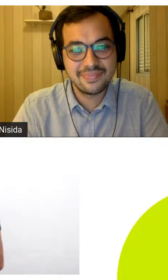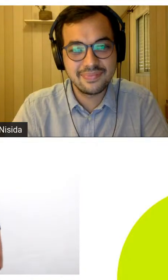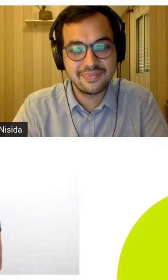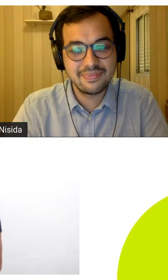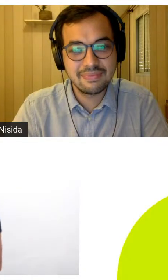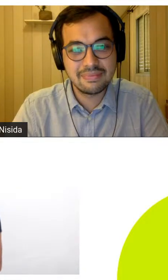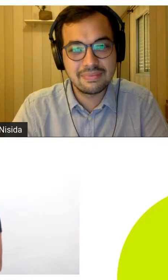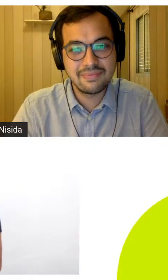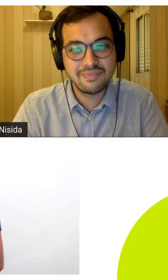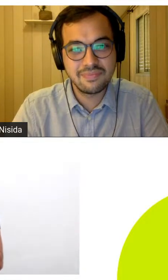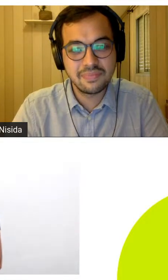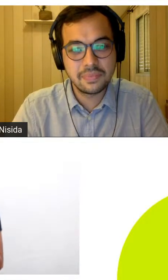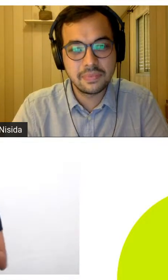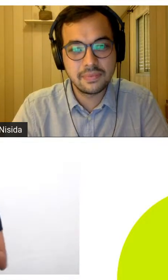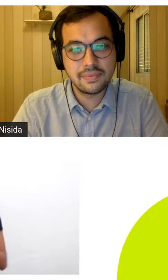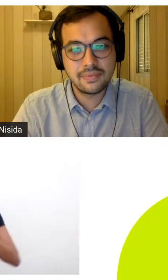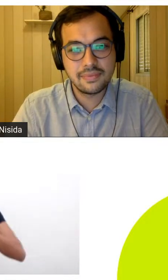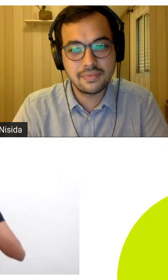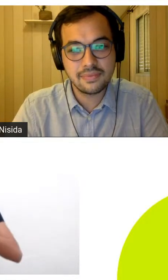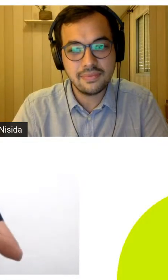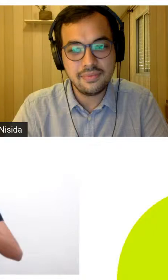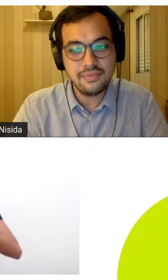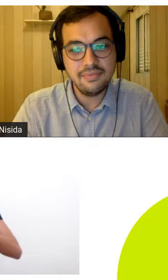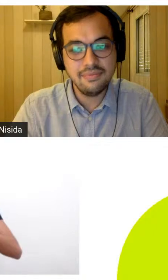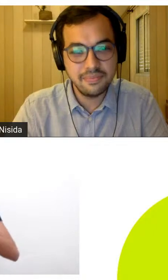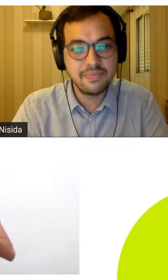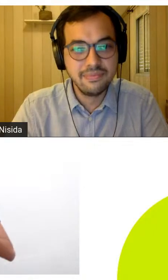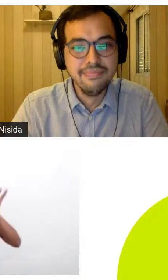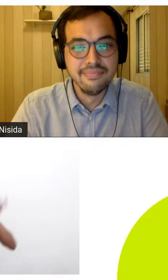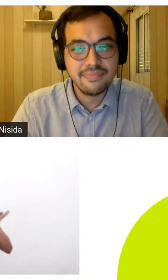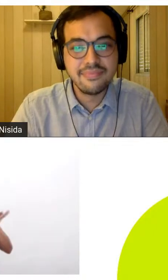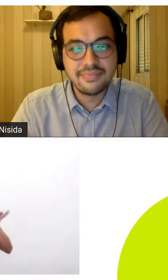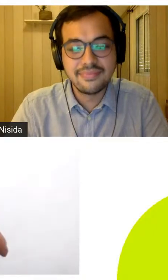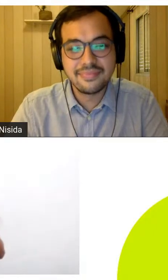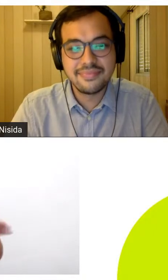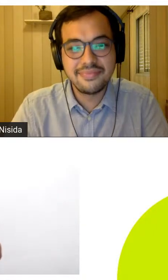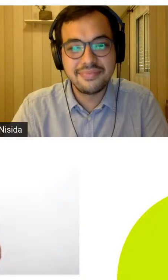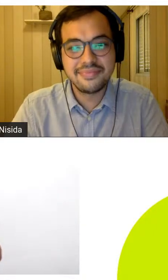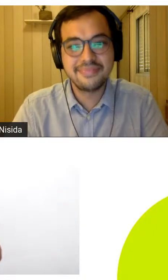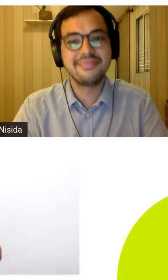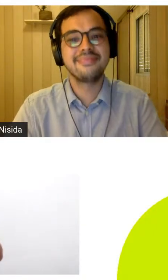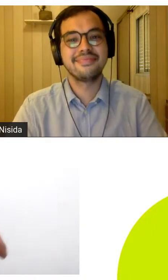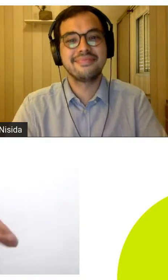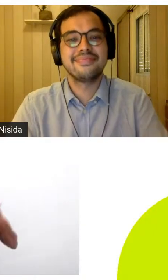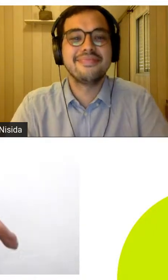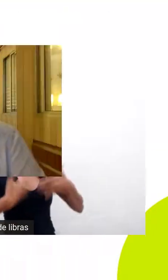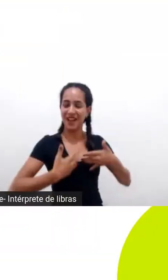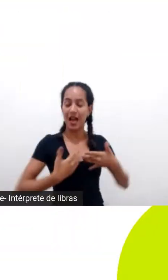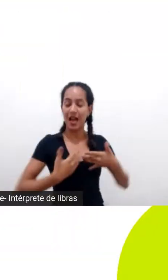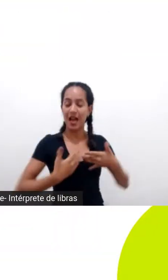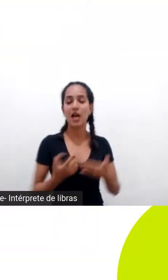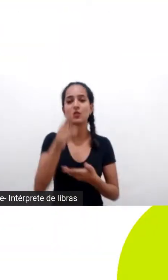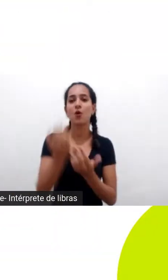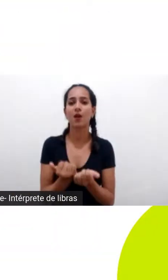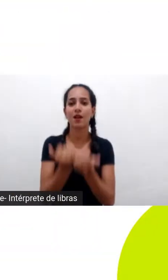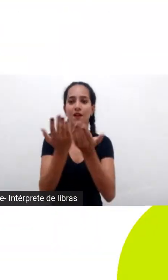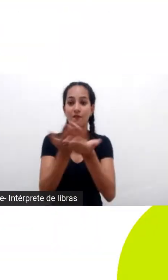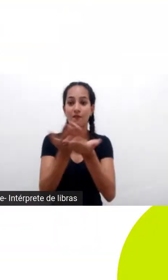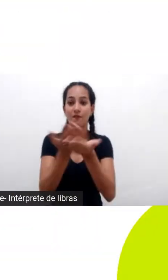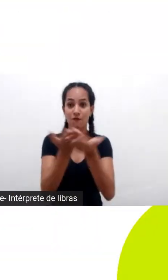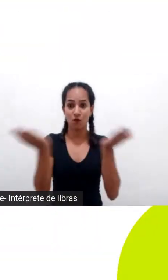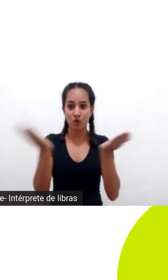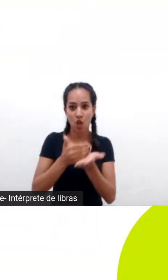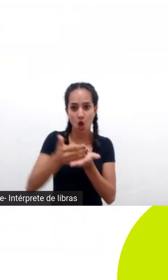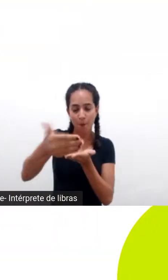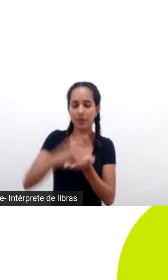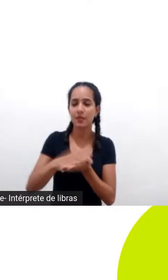várias perguntas aí da plateia animada como sempre por favor Ivan a bola é sua muito obrigado